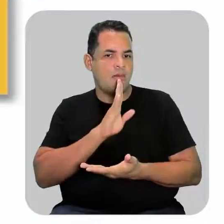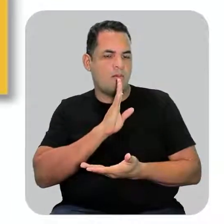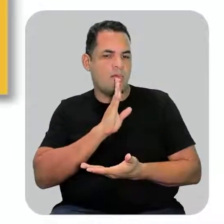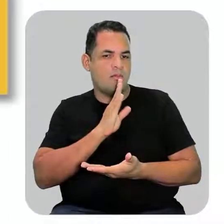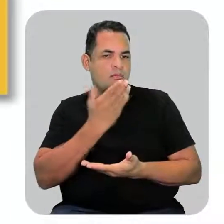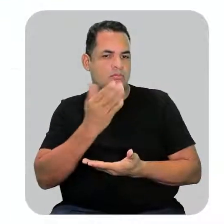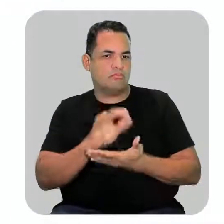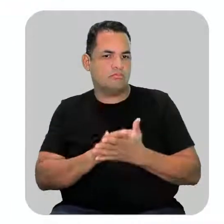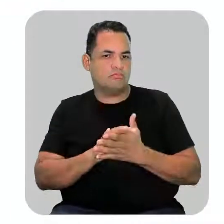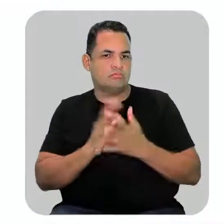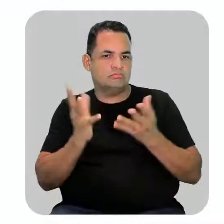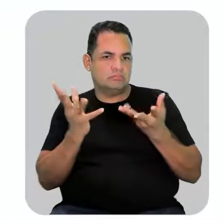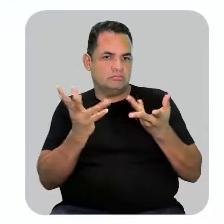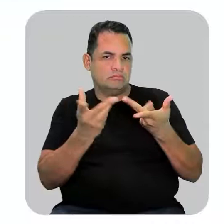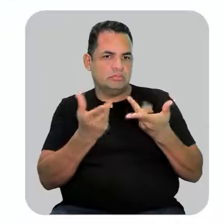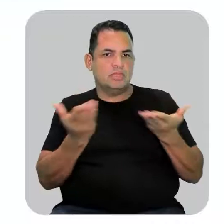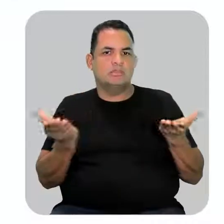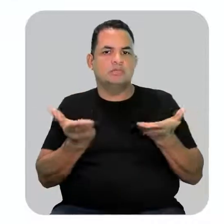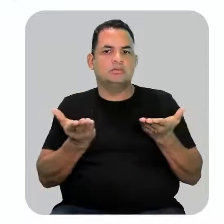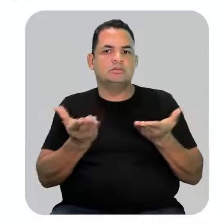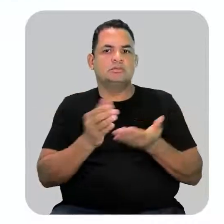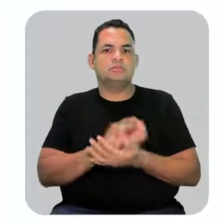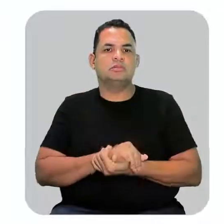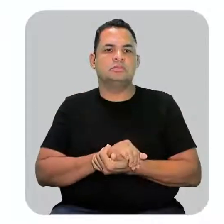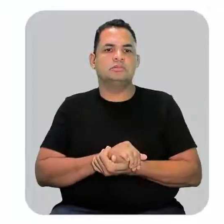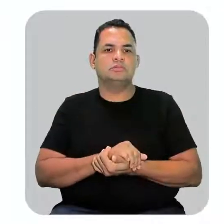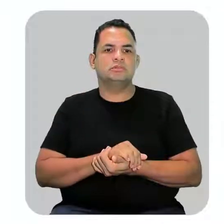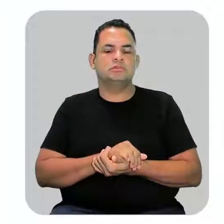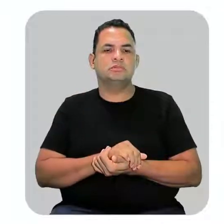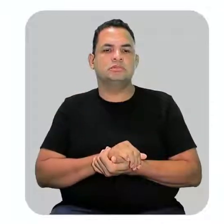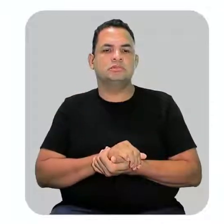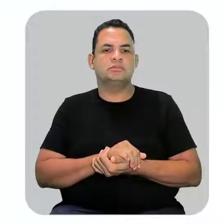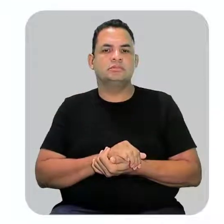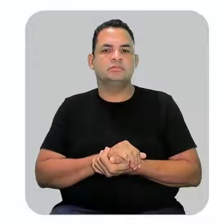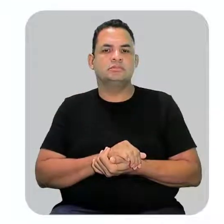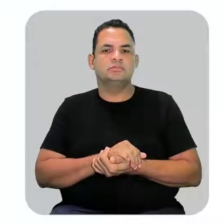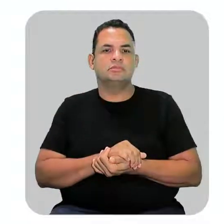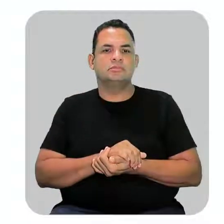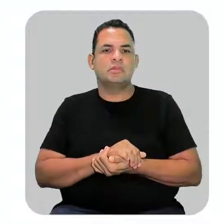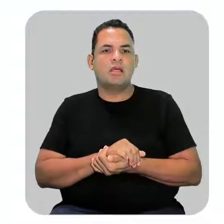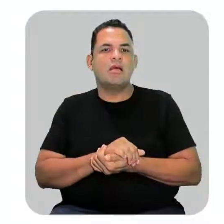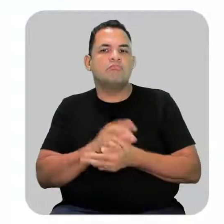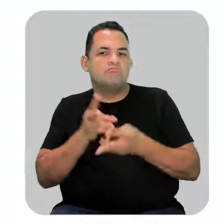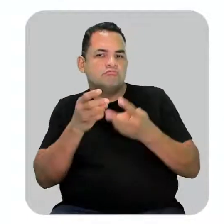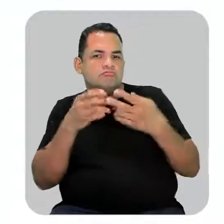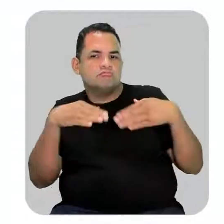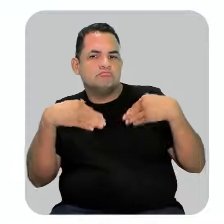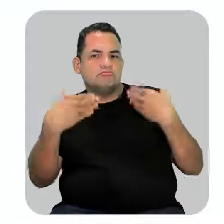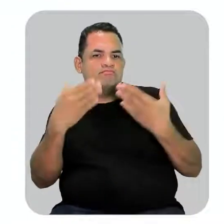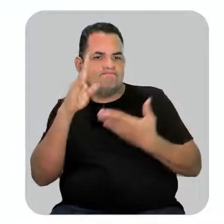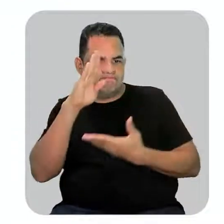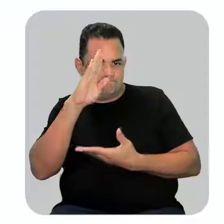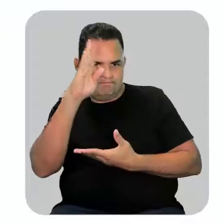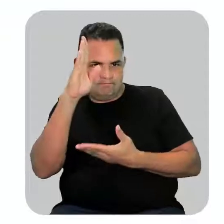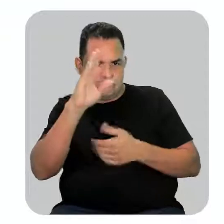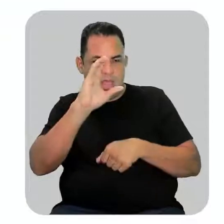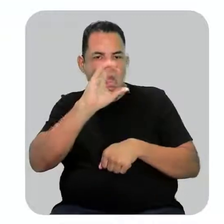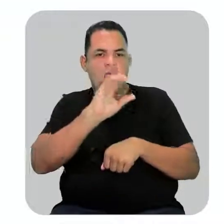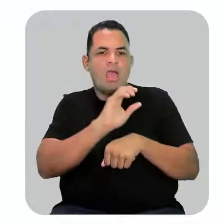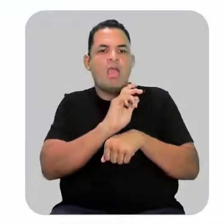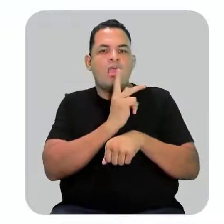a habilidade da aula de hoje. Com habilidades nós temos, identificar os principais